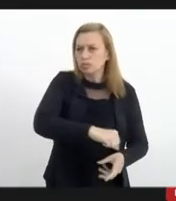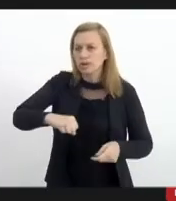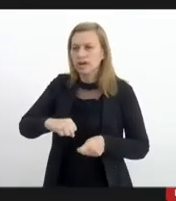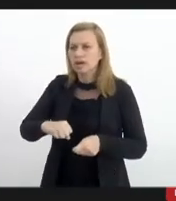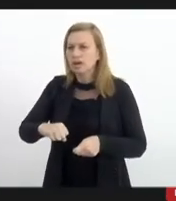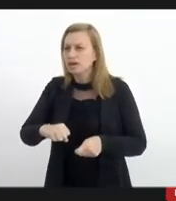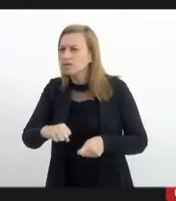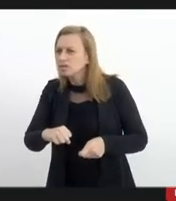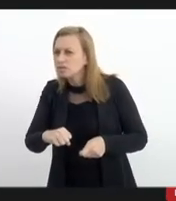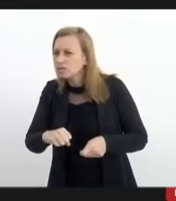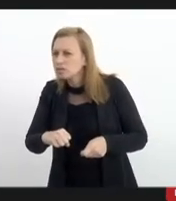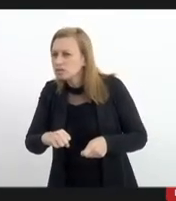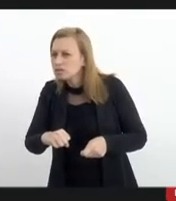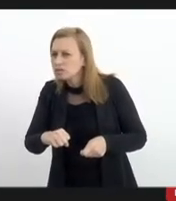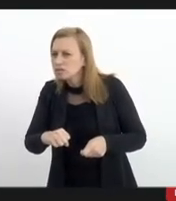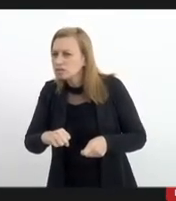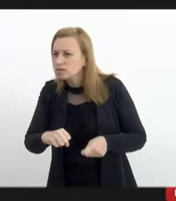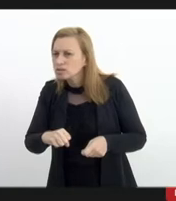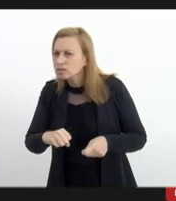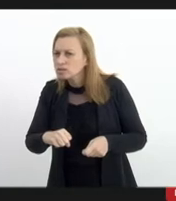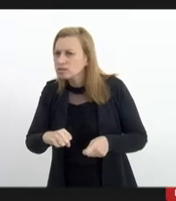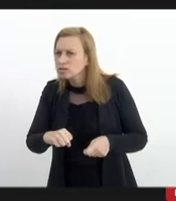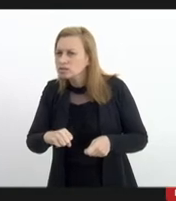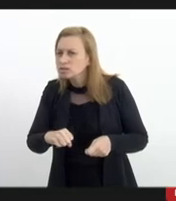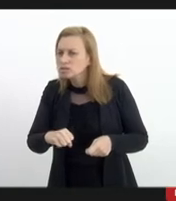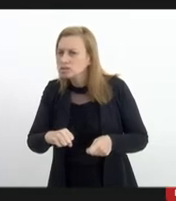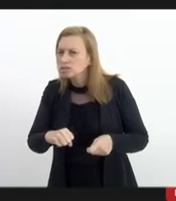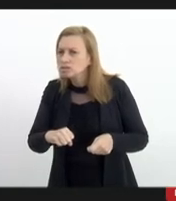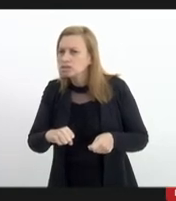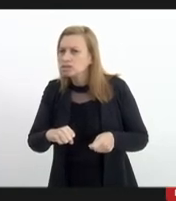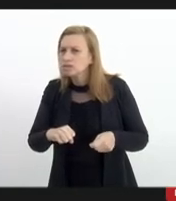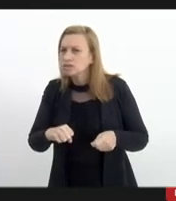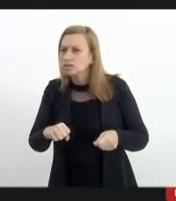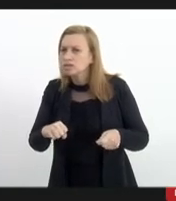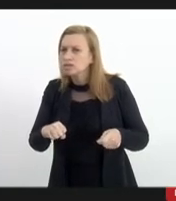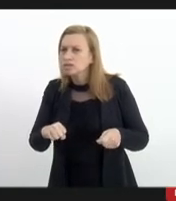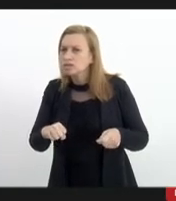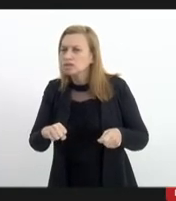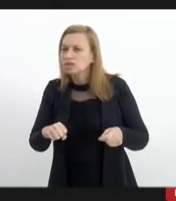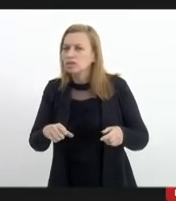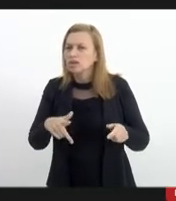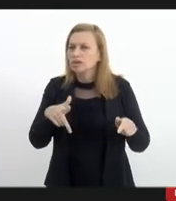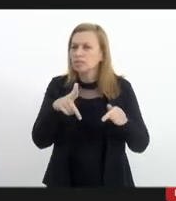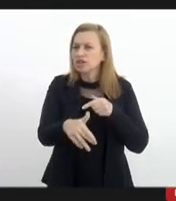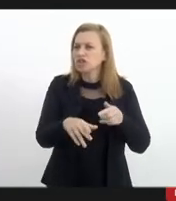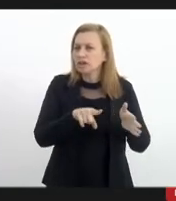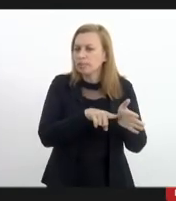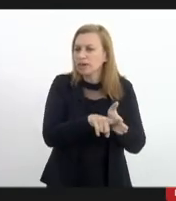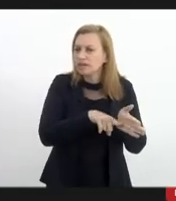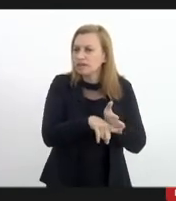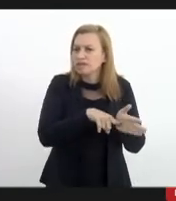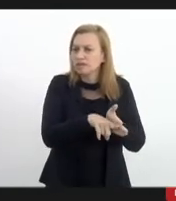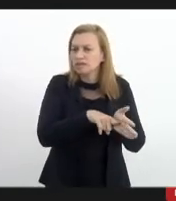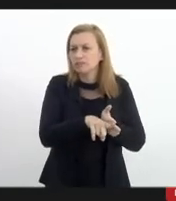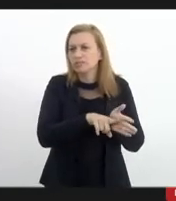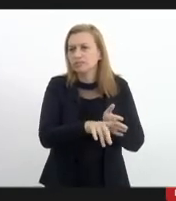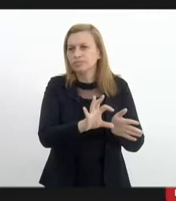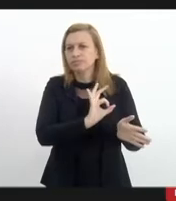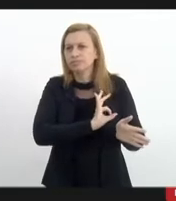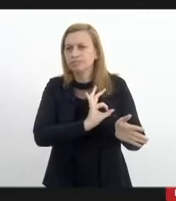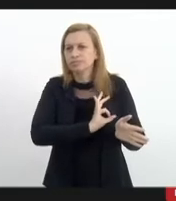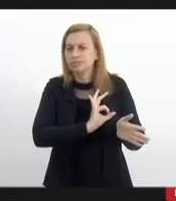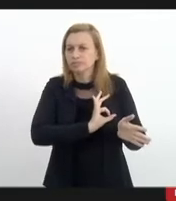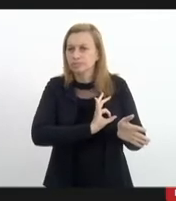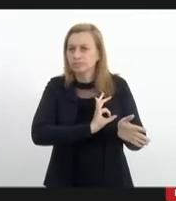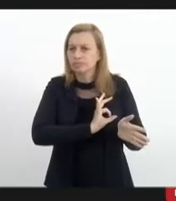inviabilizando assim a perícia descaracterizando a cena